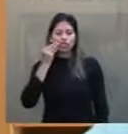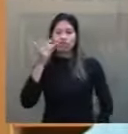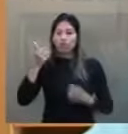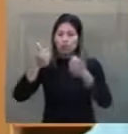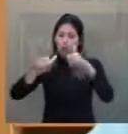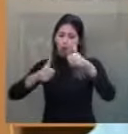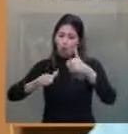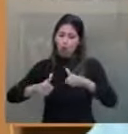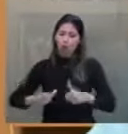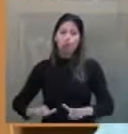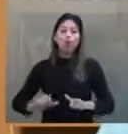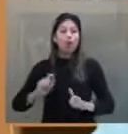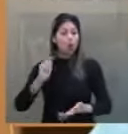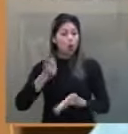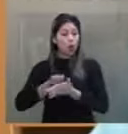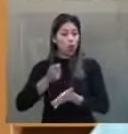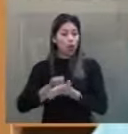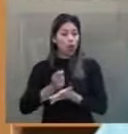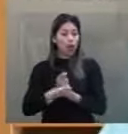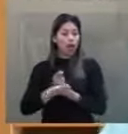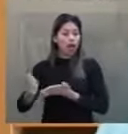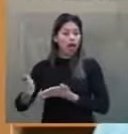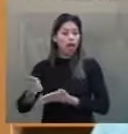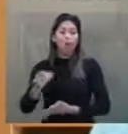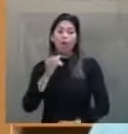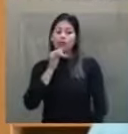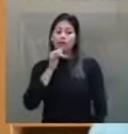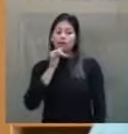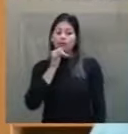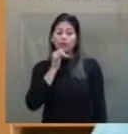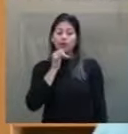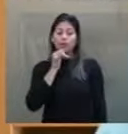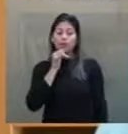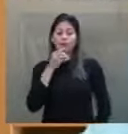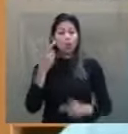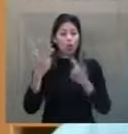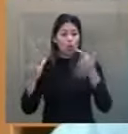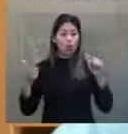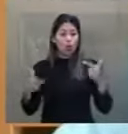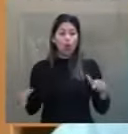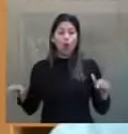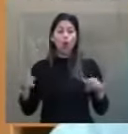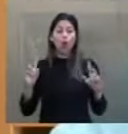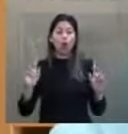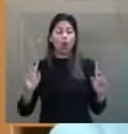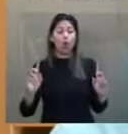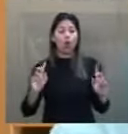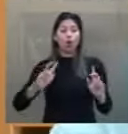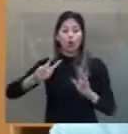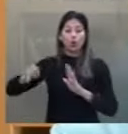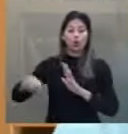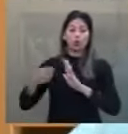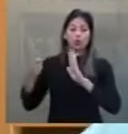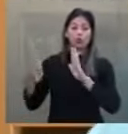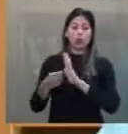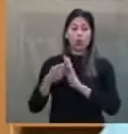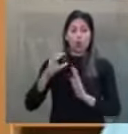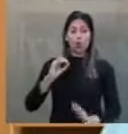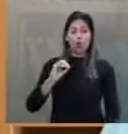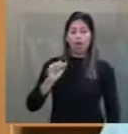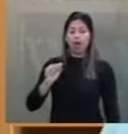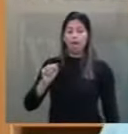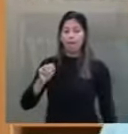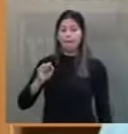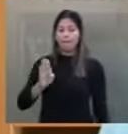compulsória, vou dar o exemplo aqui, dos defensores públicos na ordem dos advogados do Brasil.